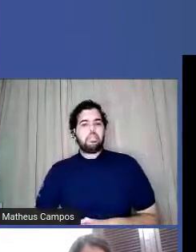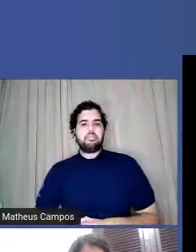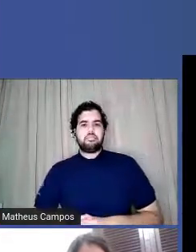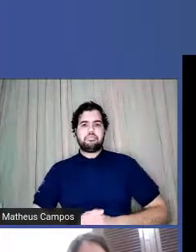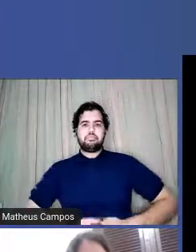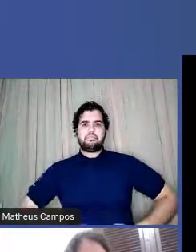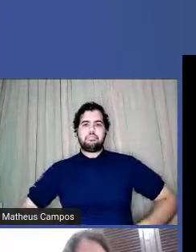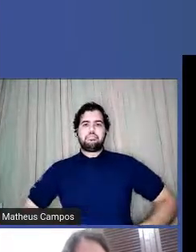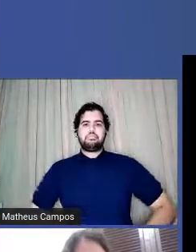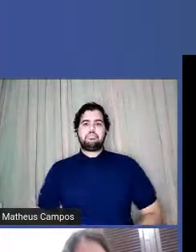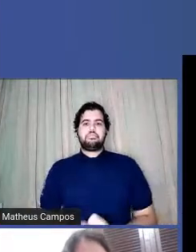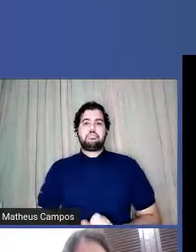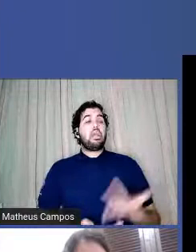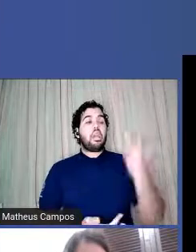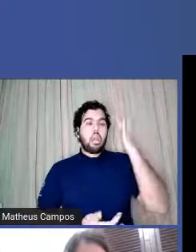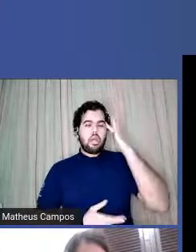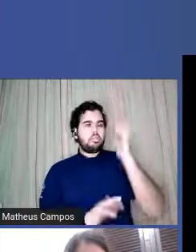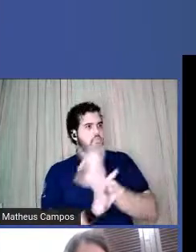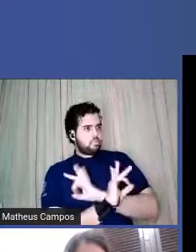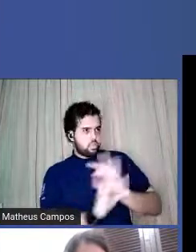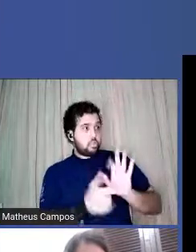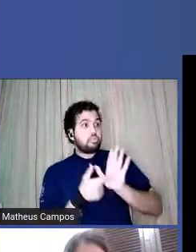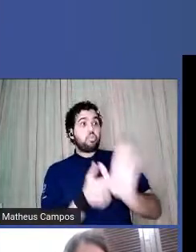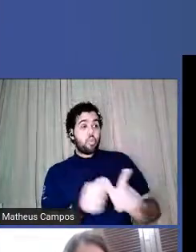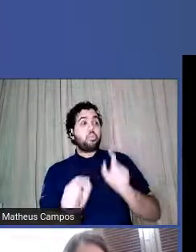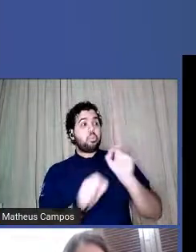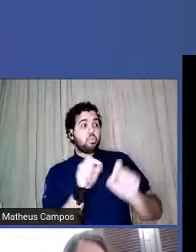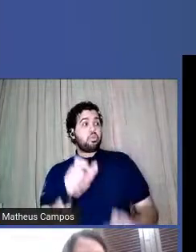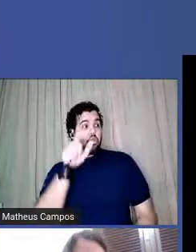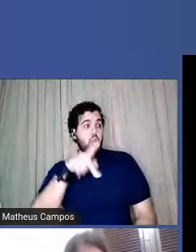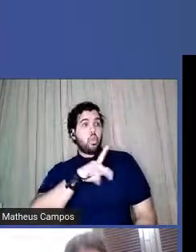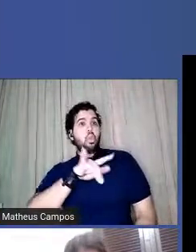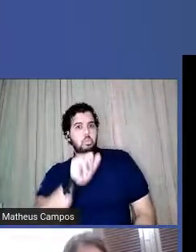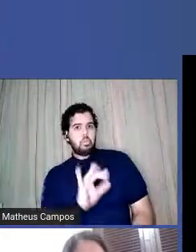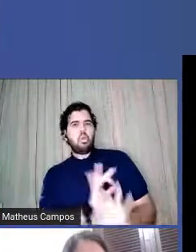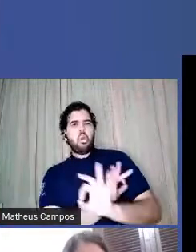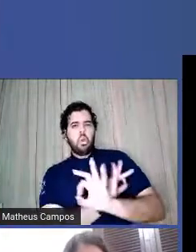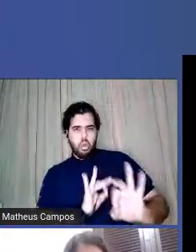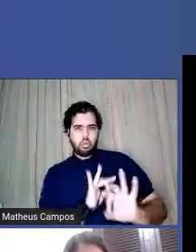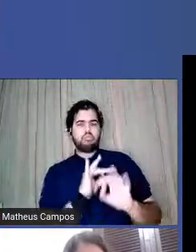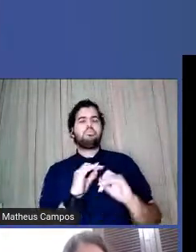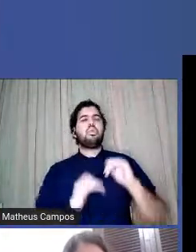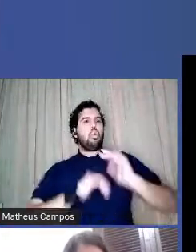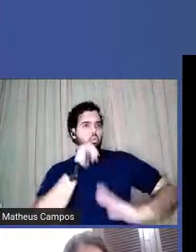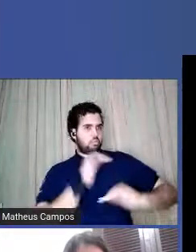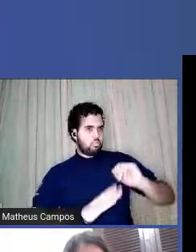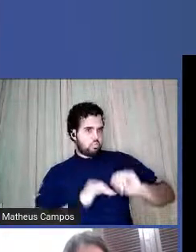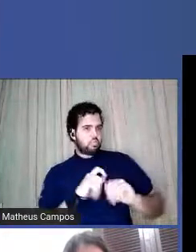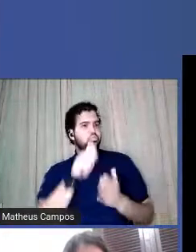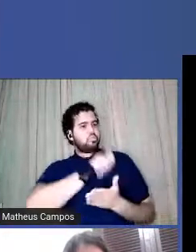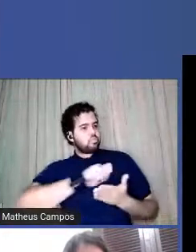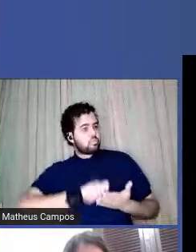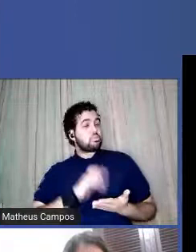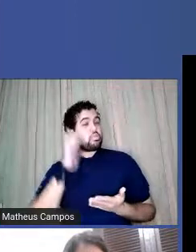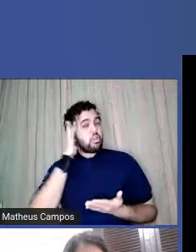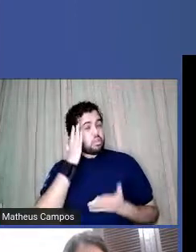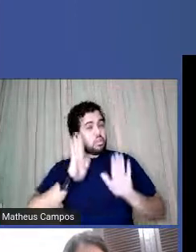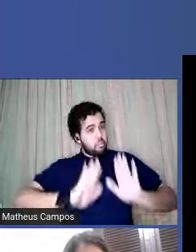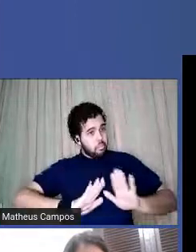Eu acho massa a gente apontar que a Mica é uma grande escritora, né? Mas é uma pessoa que tem